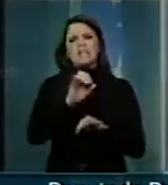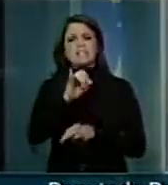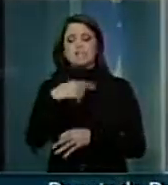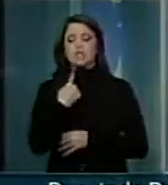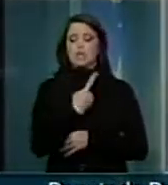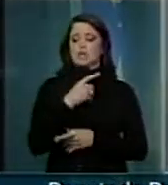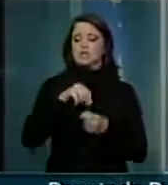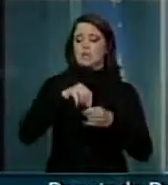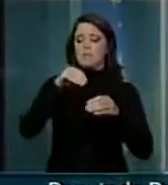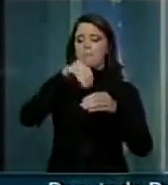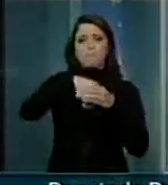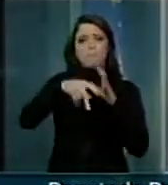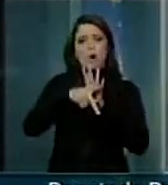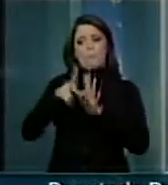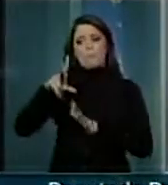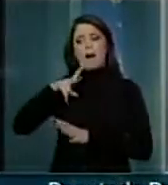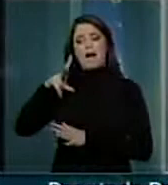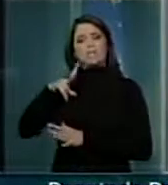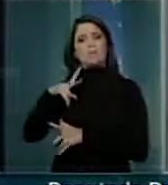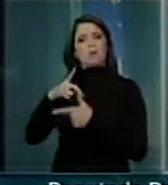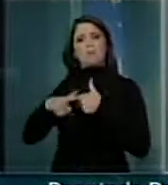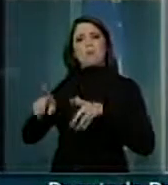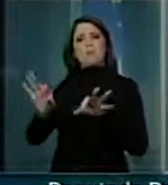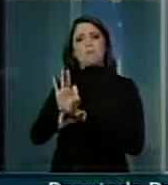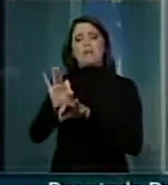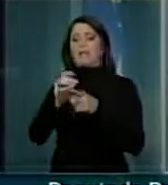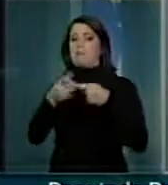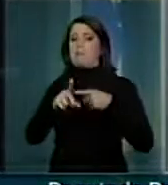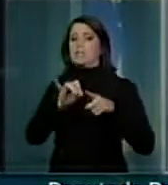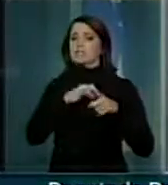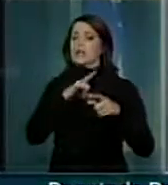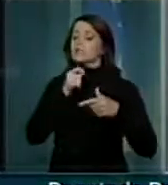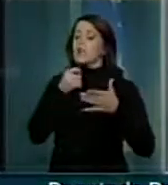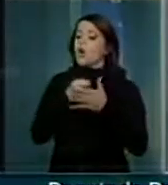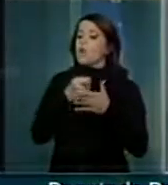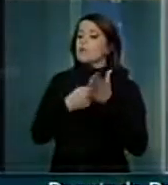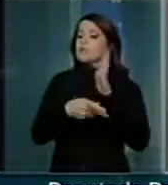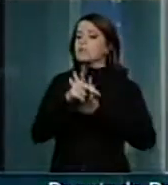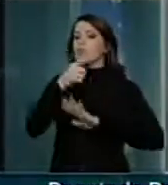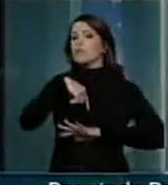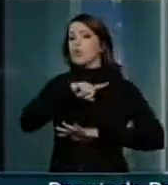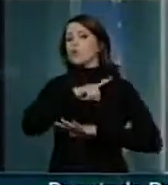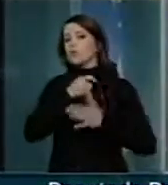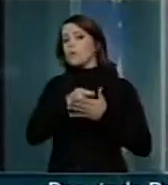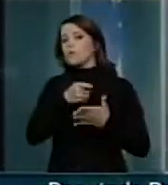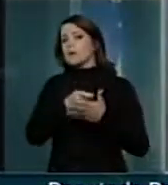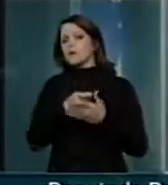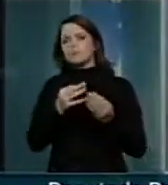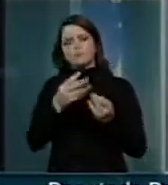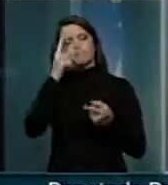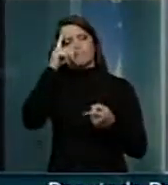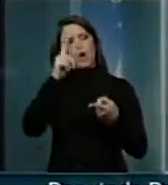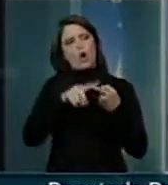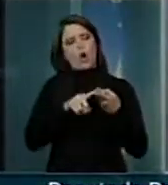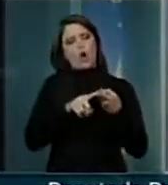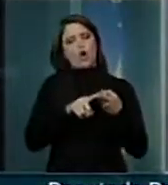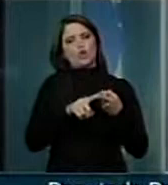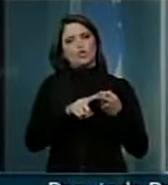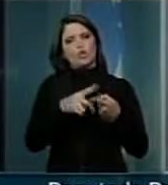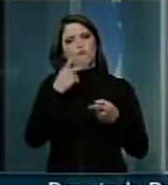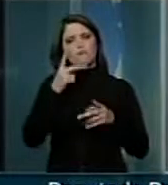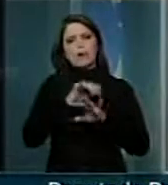que nós fizéssemos em nossa privacidade, desde que estivéssemos cumprindo com os nossos deveres. Concordando com eles,